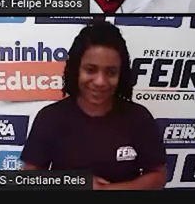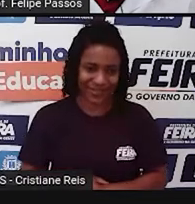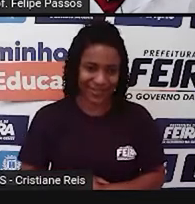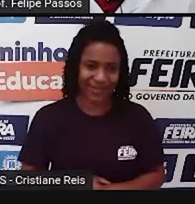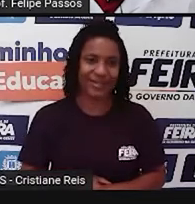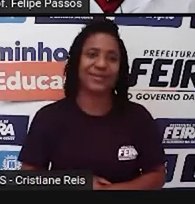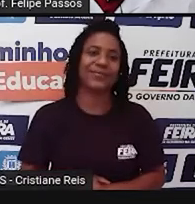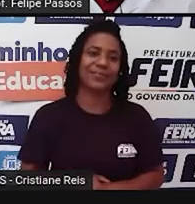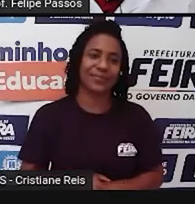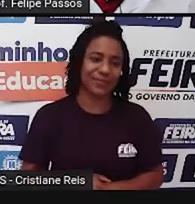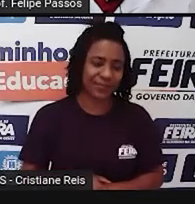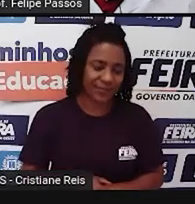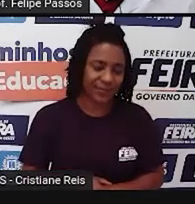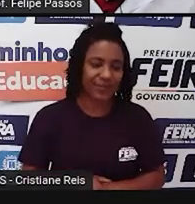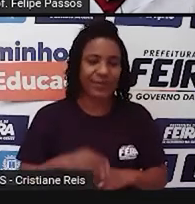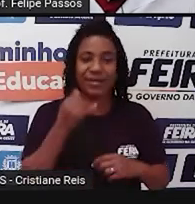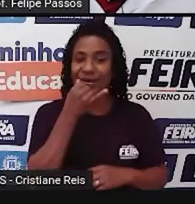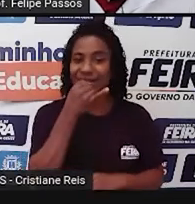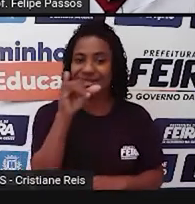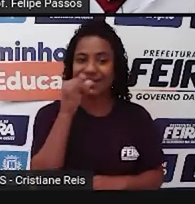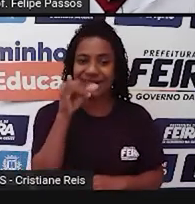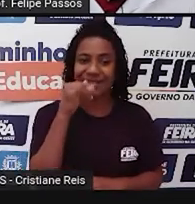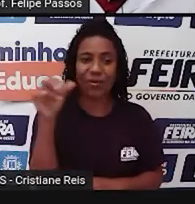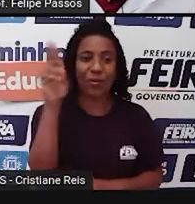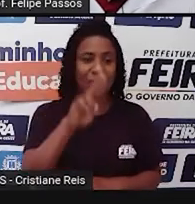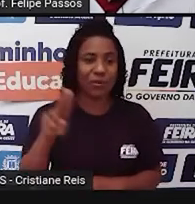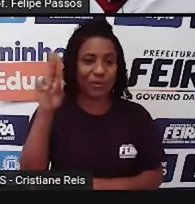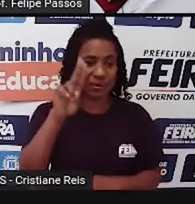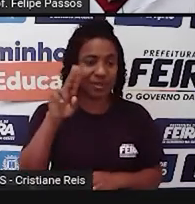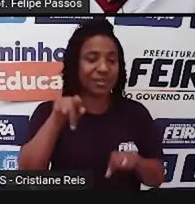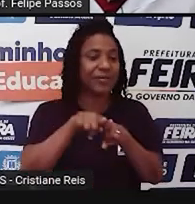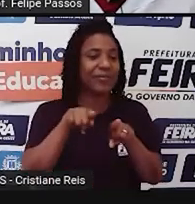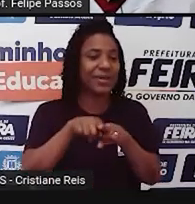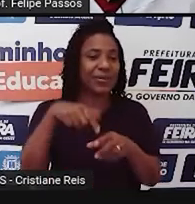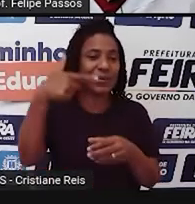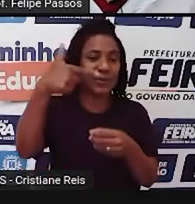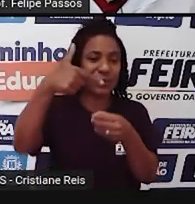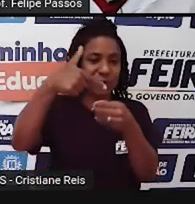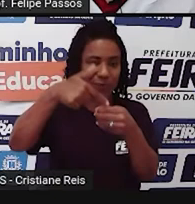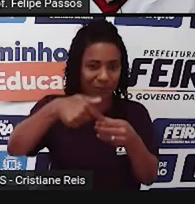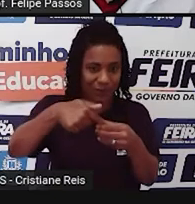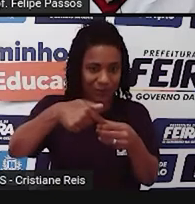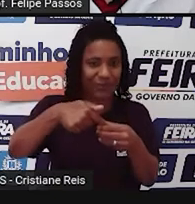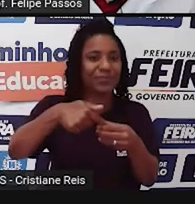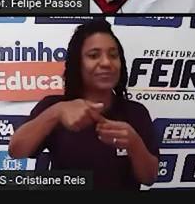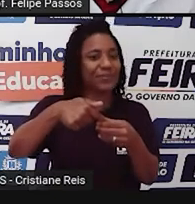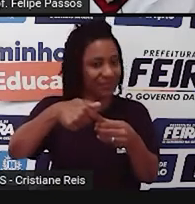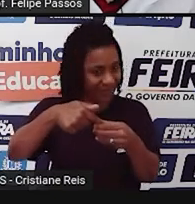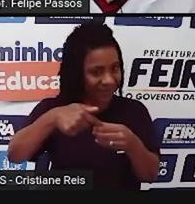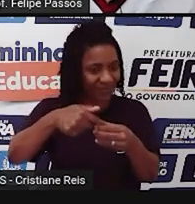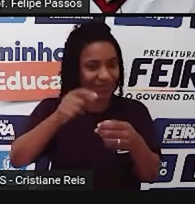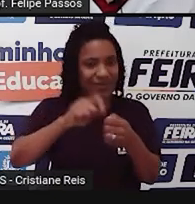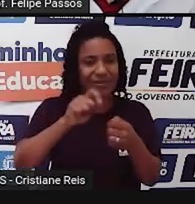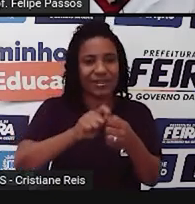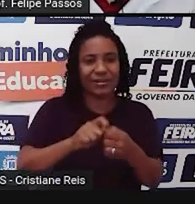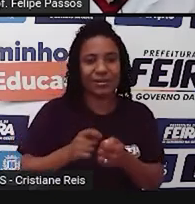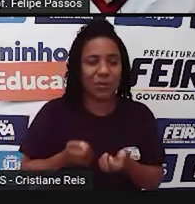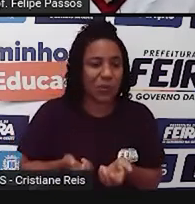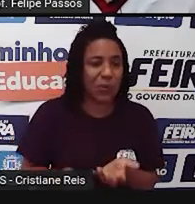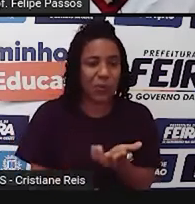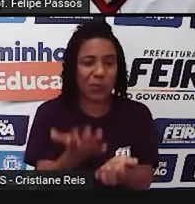Associado ao uso de eletricidade, a gente tem também os combustíveis fósseis. Queima de combustíveis para poder fazer